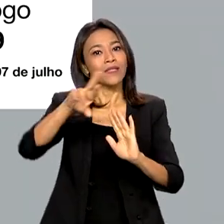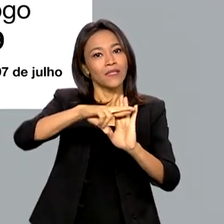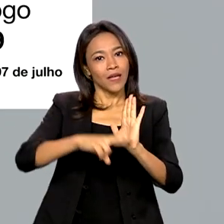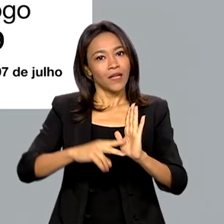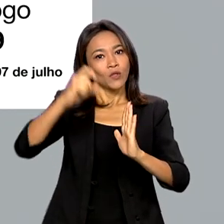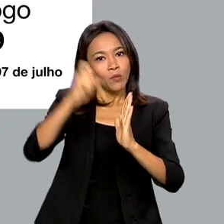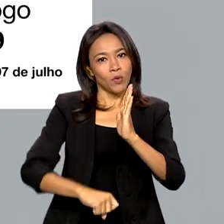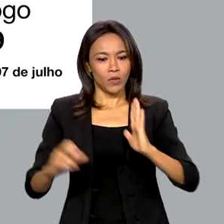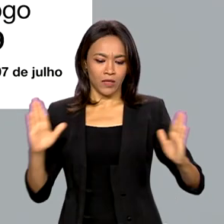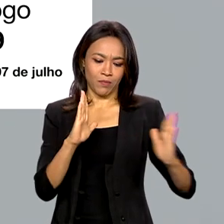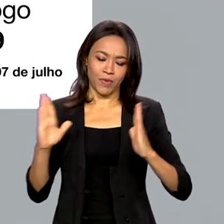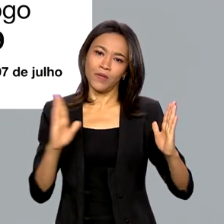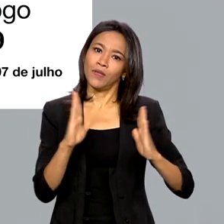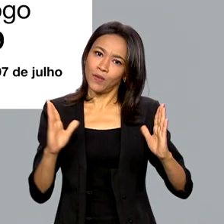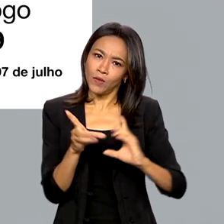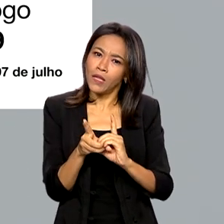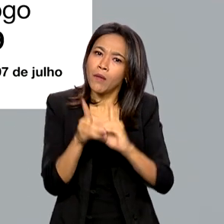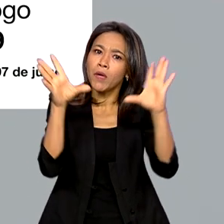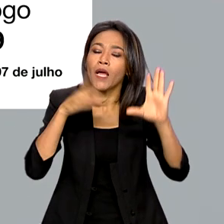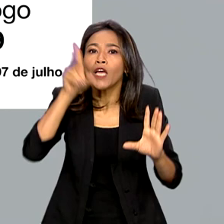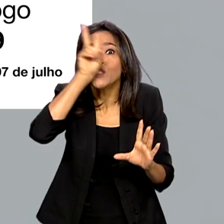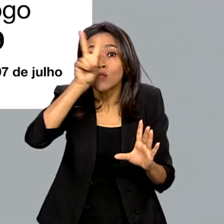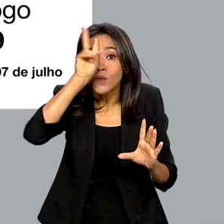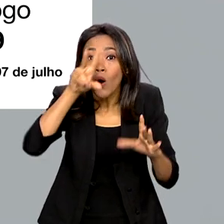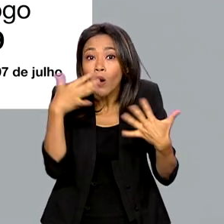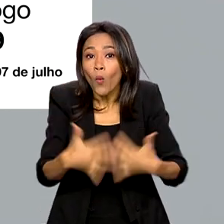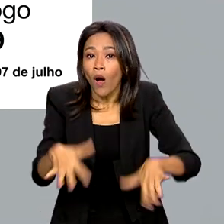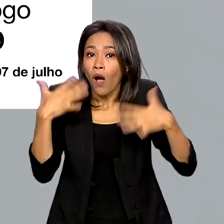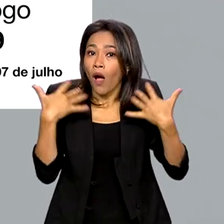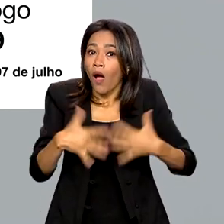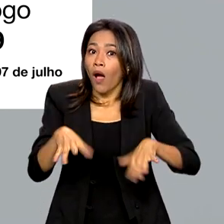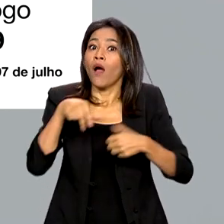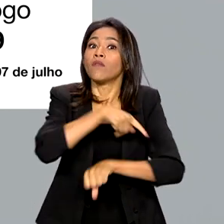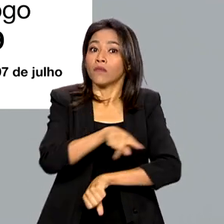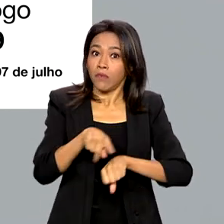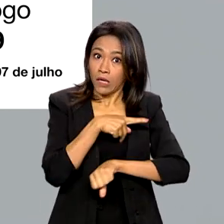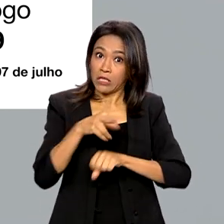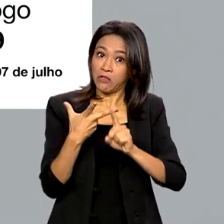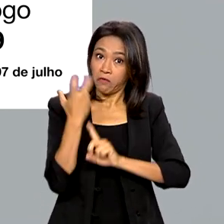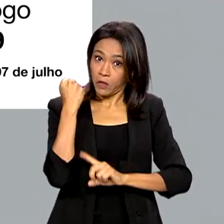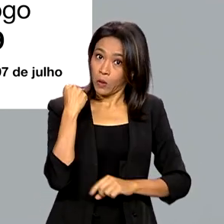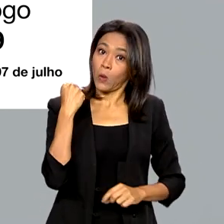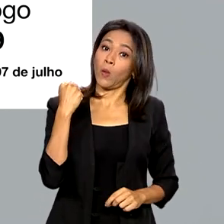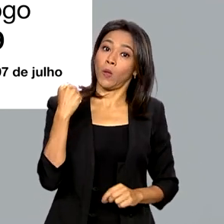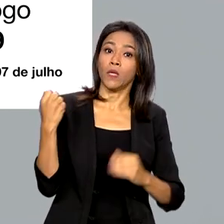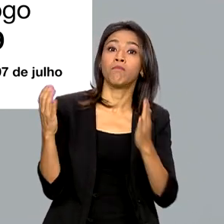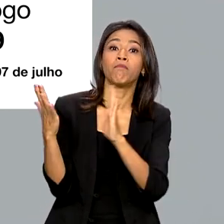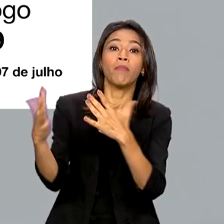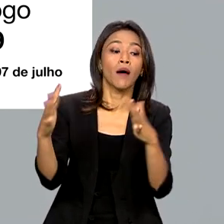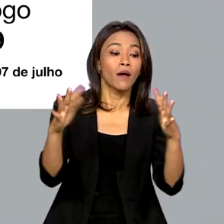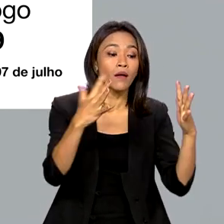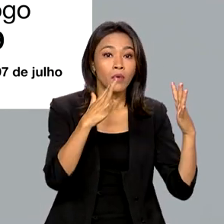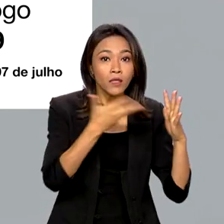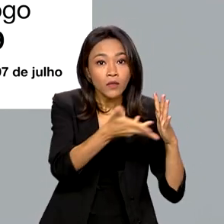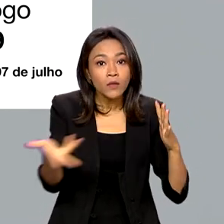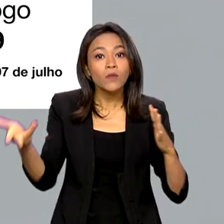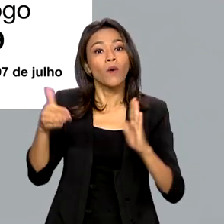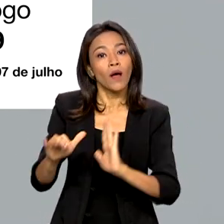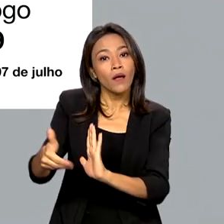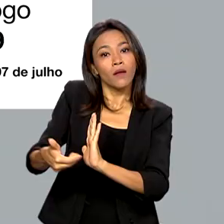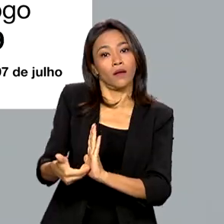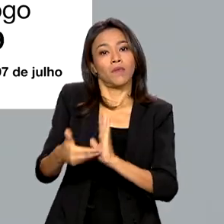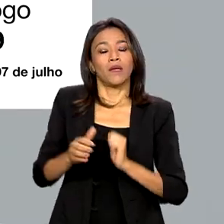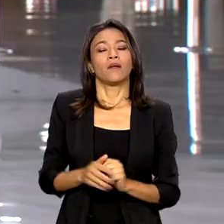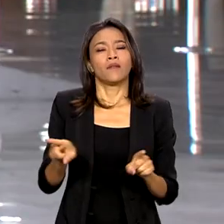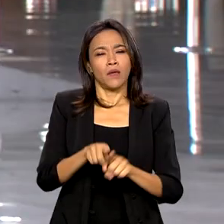período democrático, disse que é um momento histórico e uma grande vitória para o país e parabenizou a Câmara dos Deputados, Também